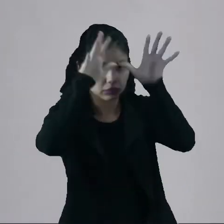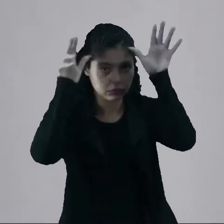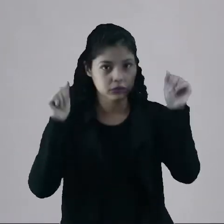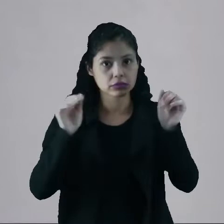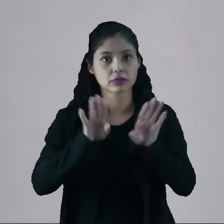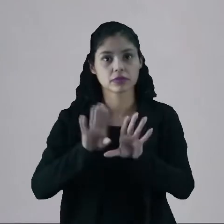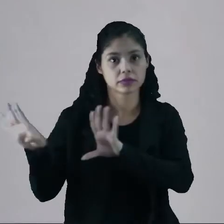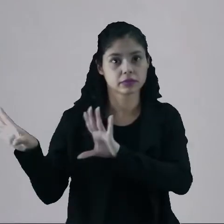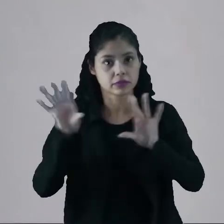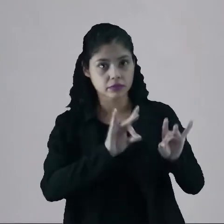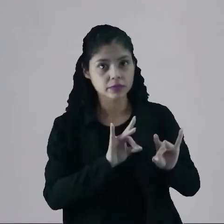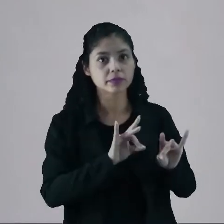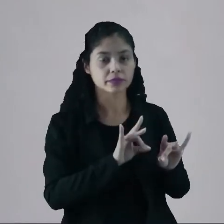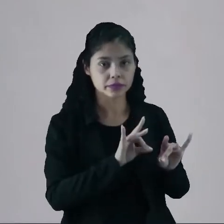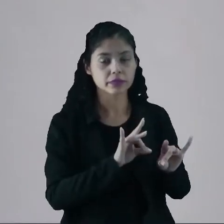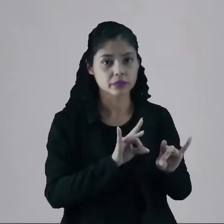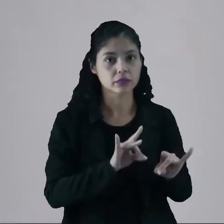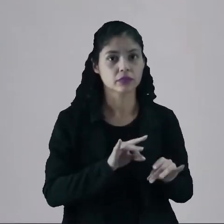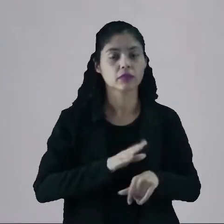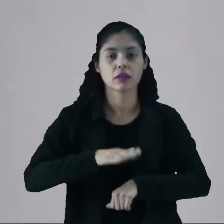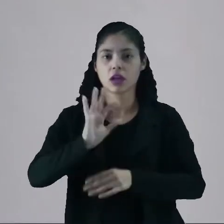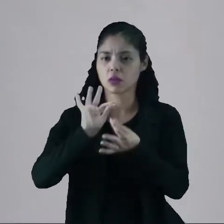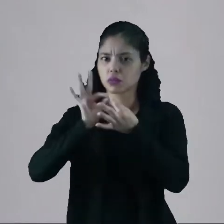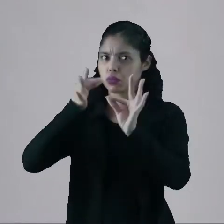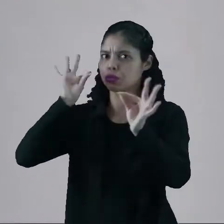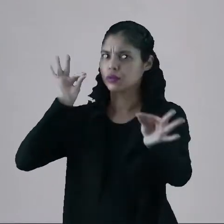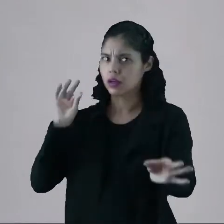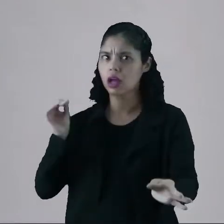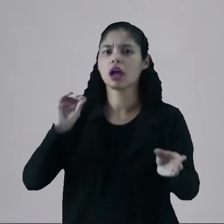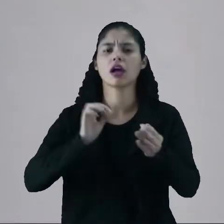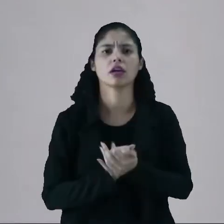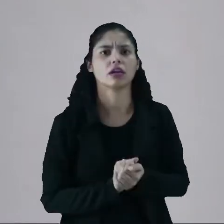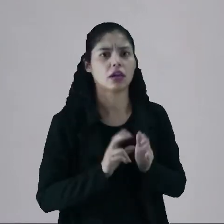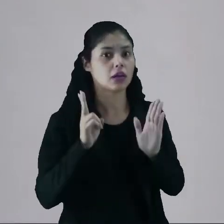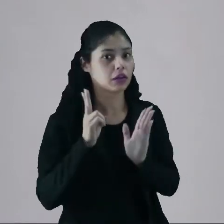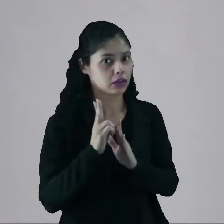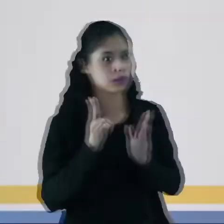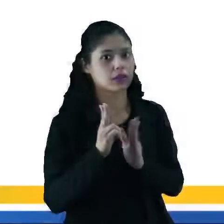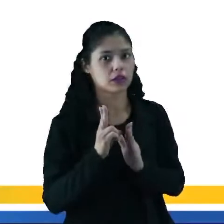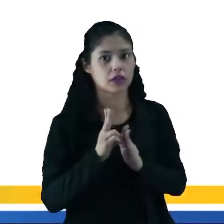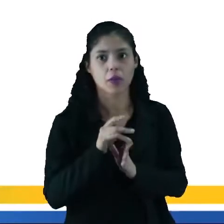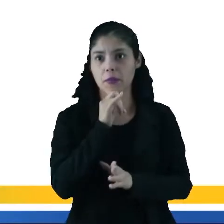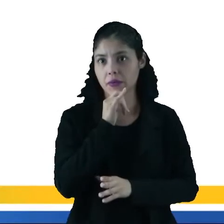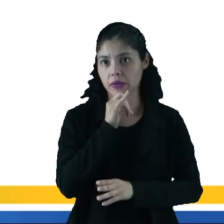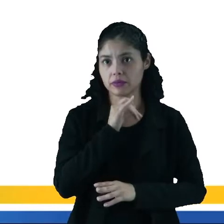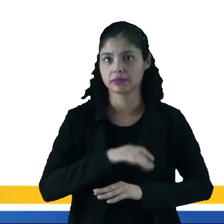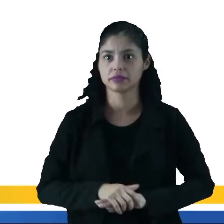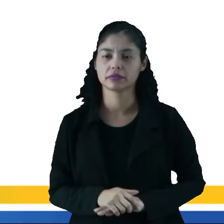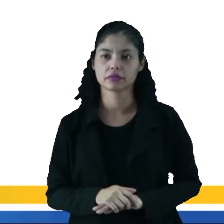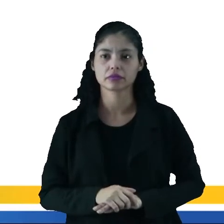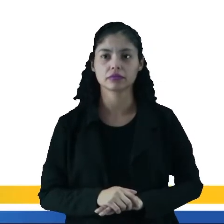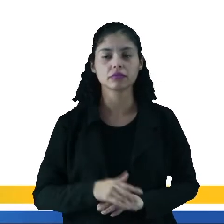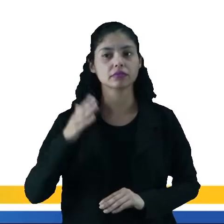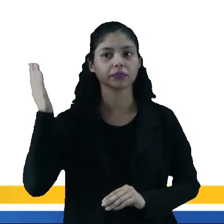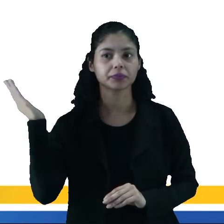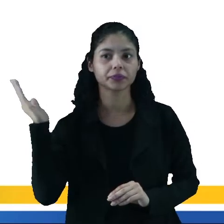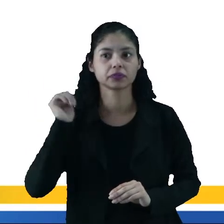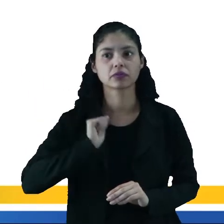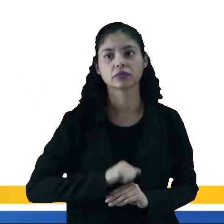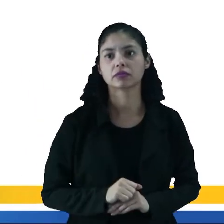especial, é levado para as regiões mais longínquas, as comunidades indígenas, por exemplo. E aí,